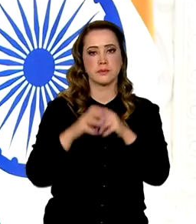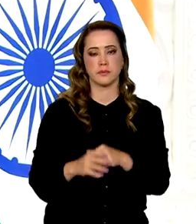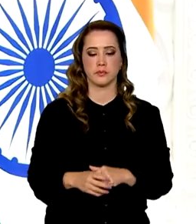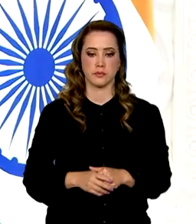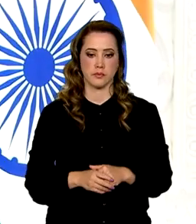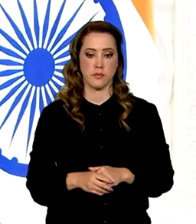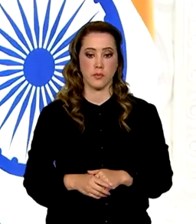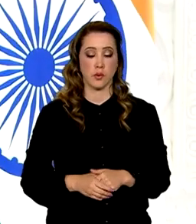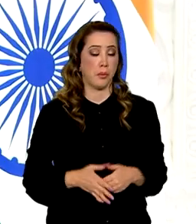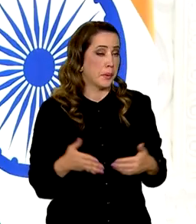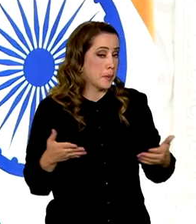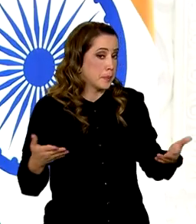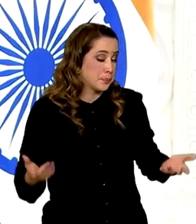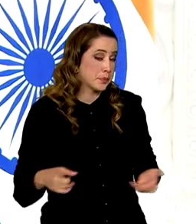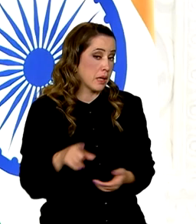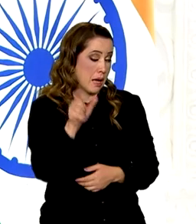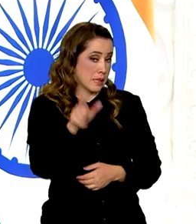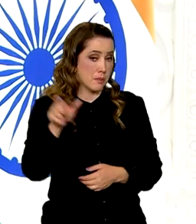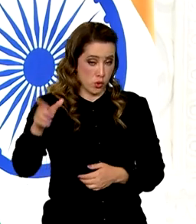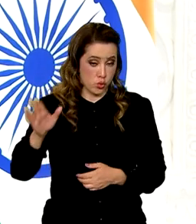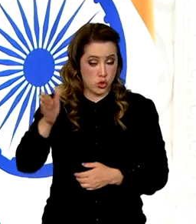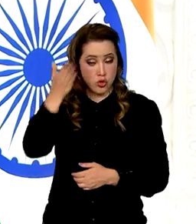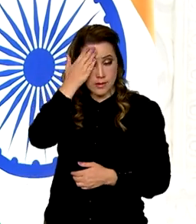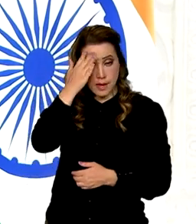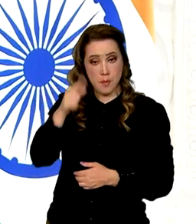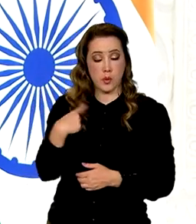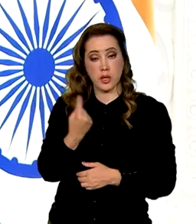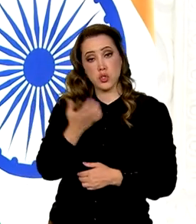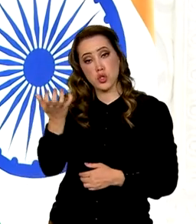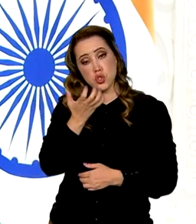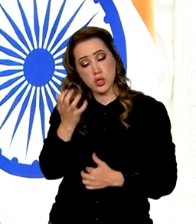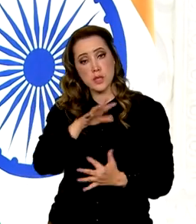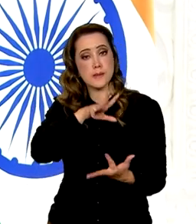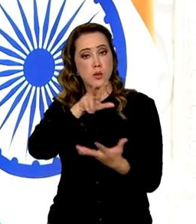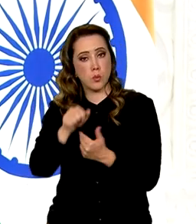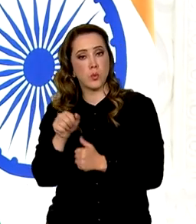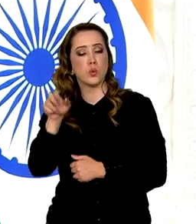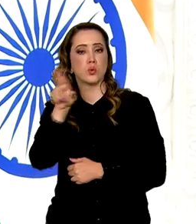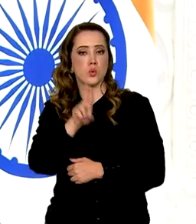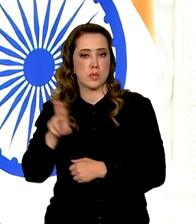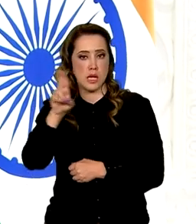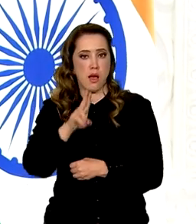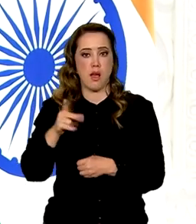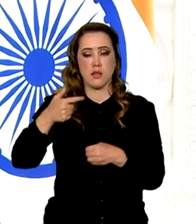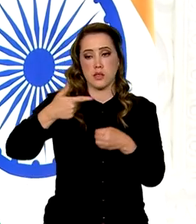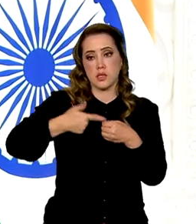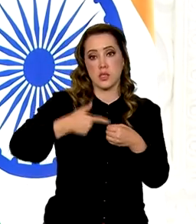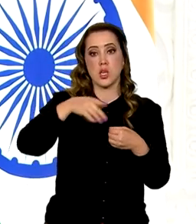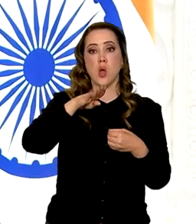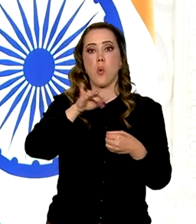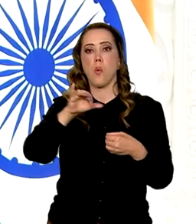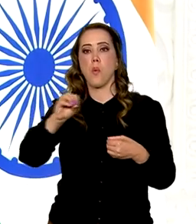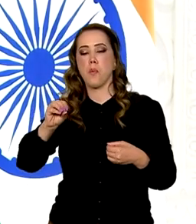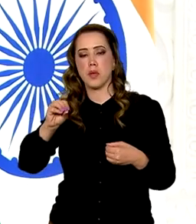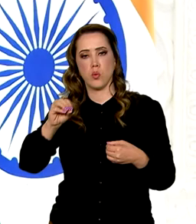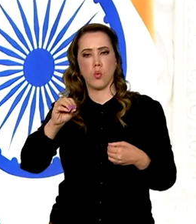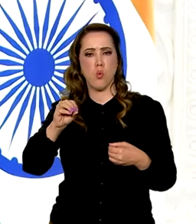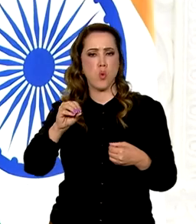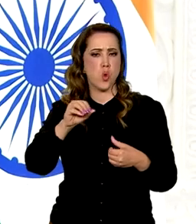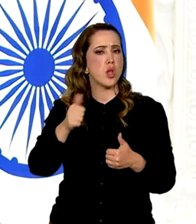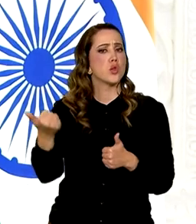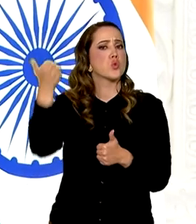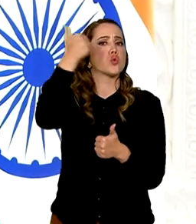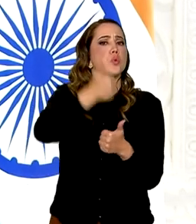Todo mundo sabe o que nós tentamos fazer para que o mundo adotasse o biocombustível como alternativa ao petróleo